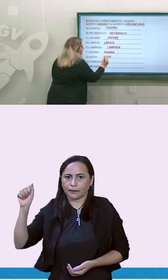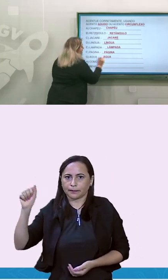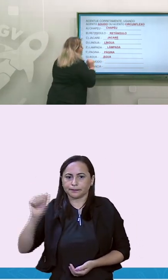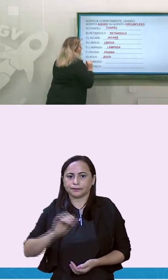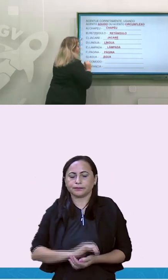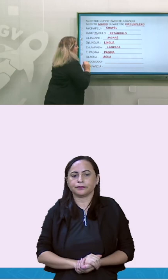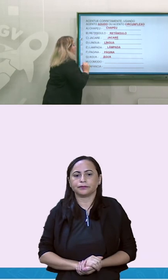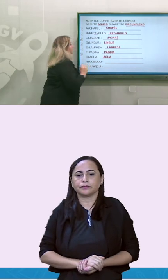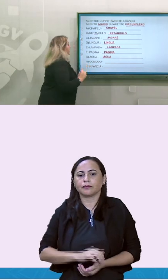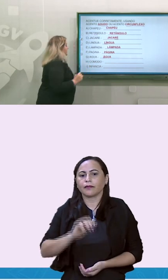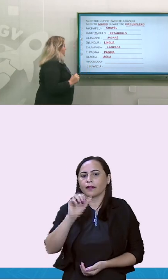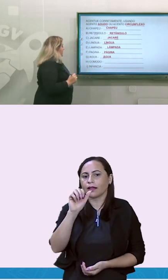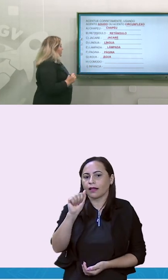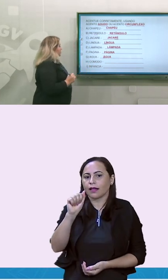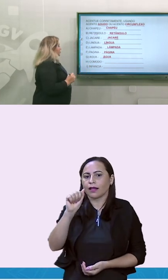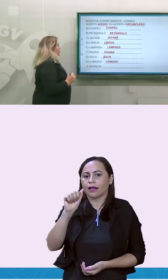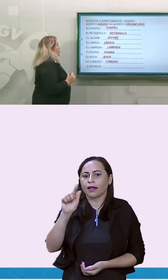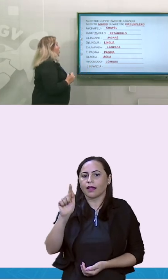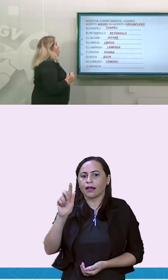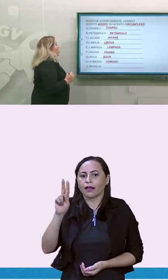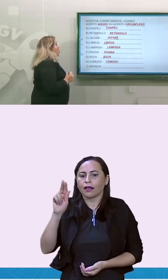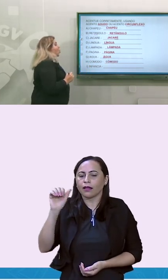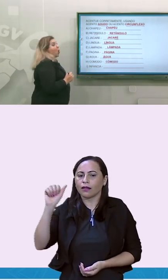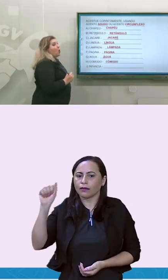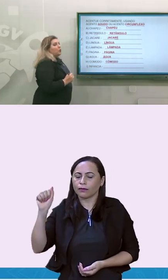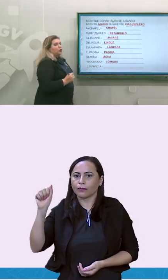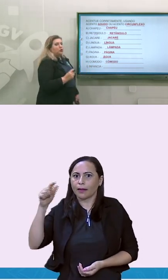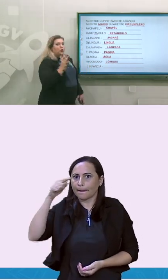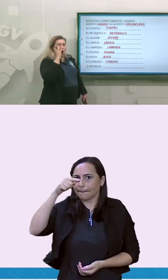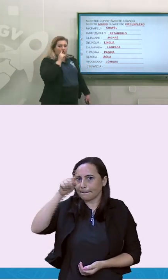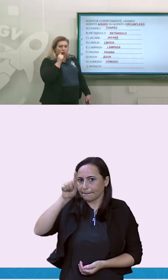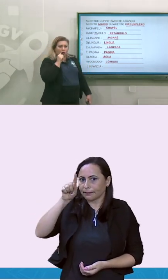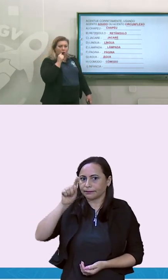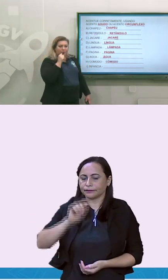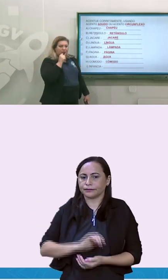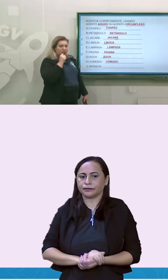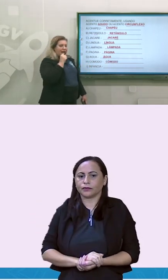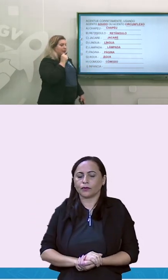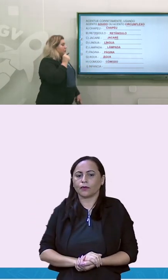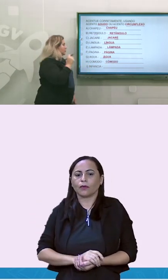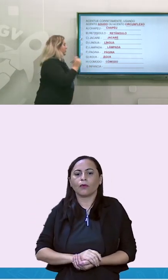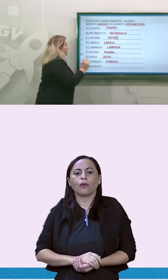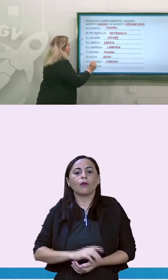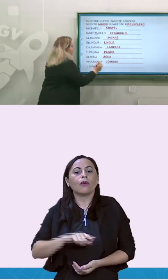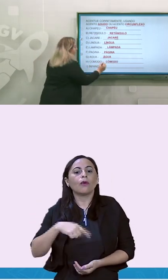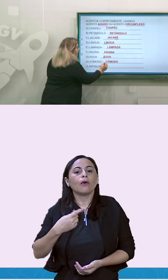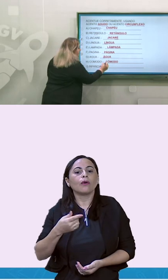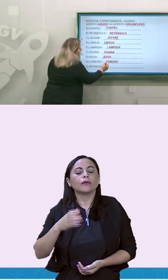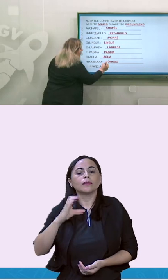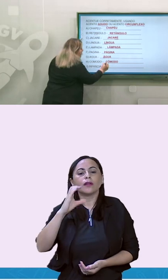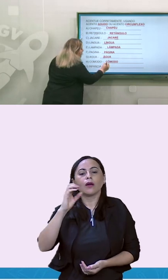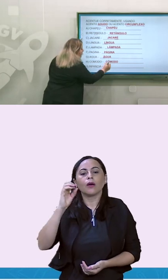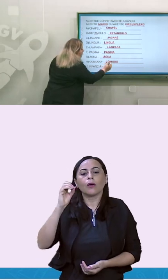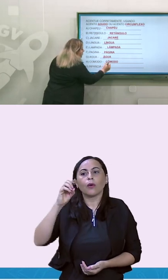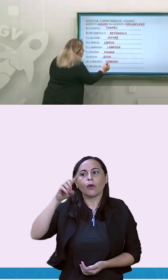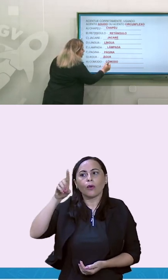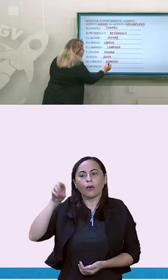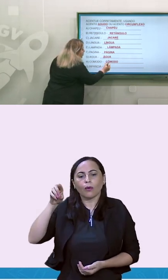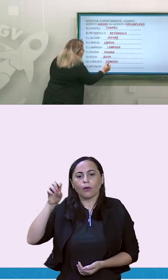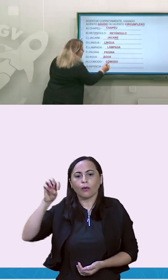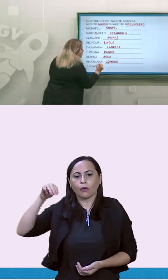No água. Acento agudo. Cômodo. Ó o som do ar fechado. Primeira sílaba.